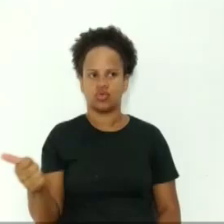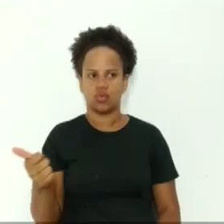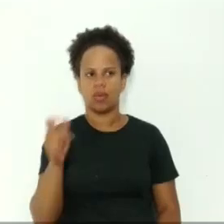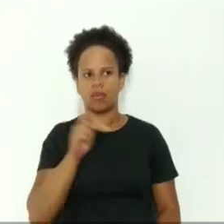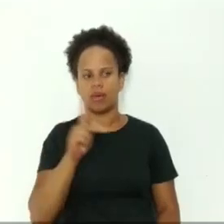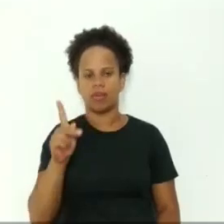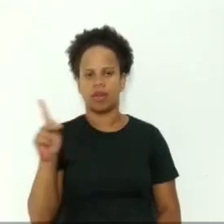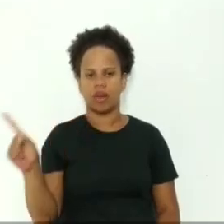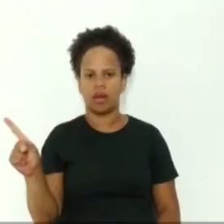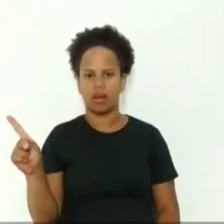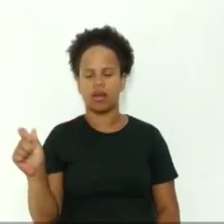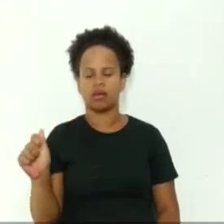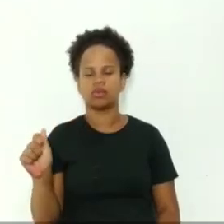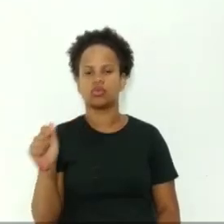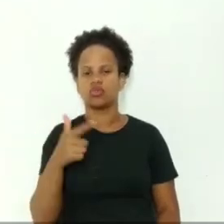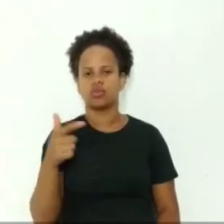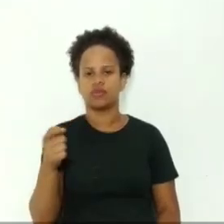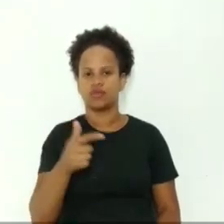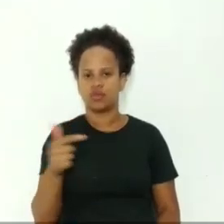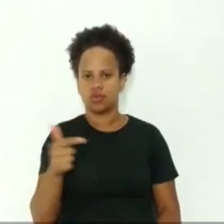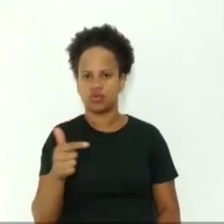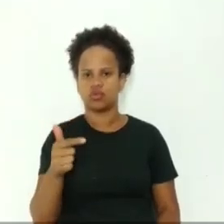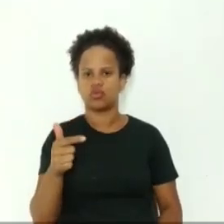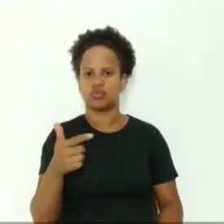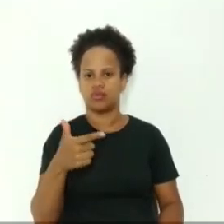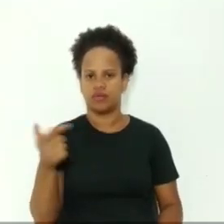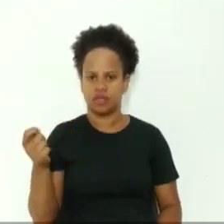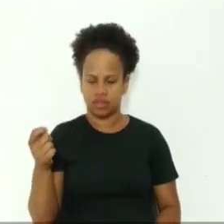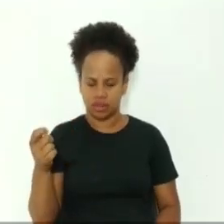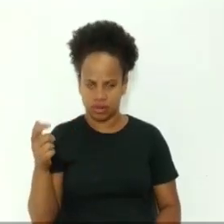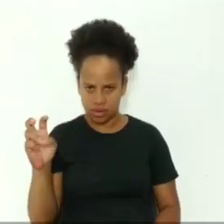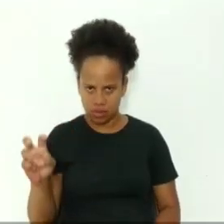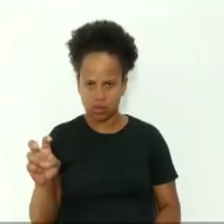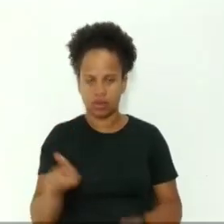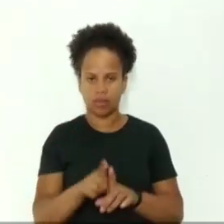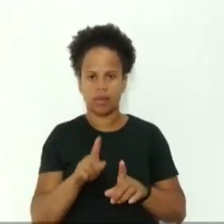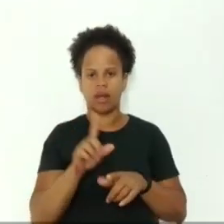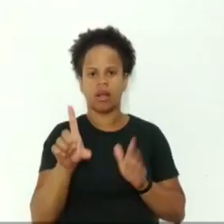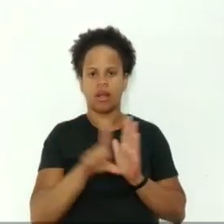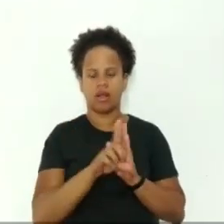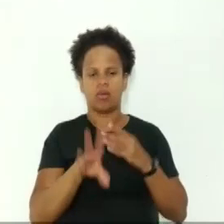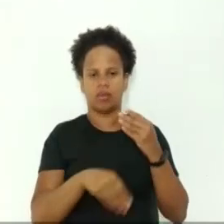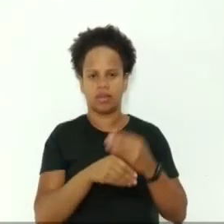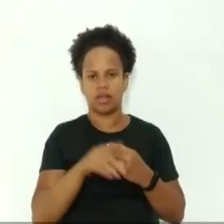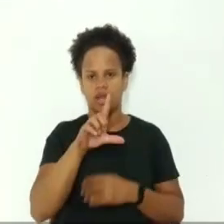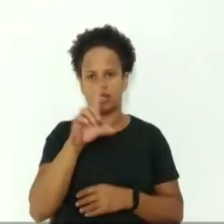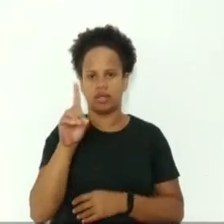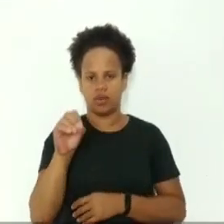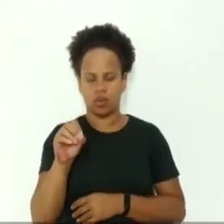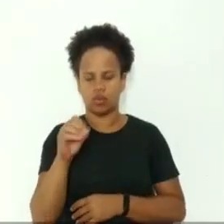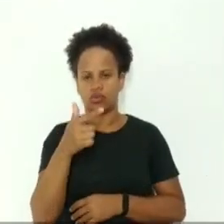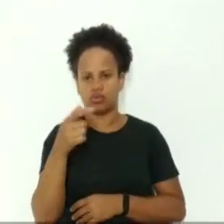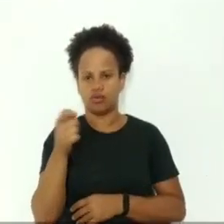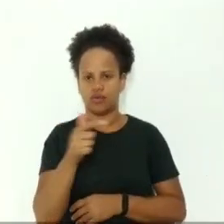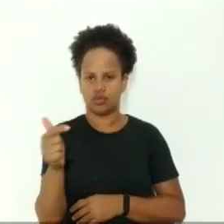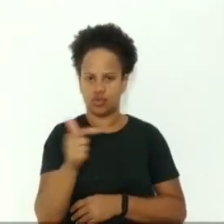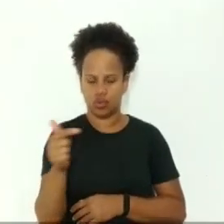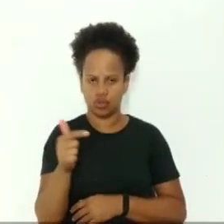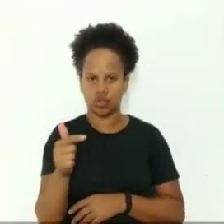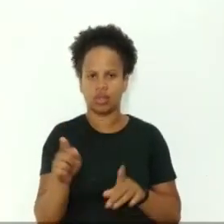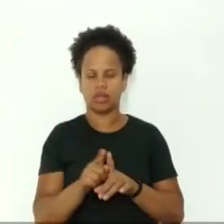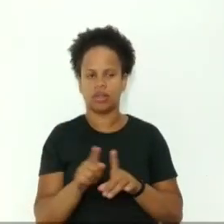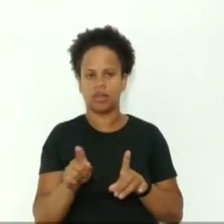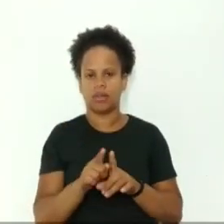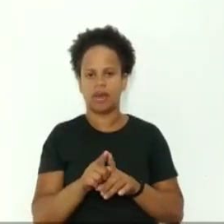-25, alteração da lei complementar, número 1.289, 2021, LDO-2022, e abertura de um crédito